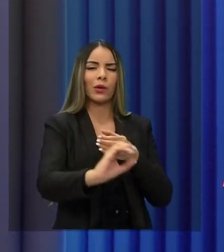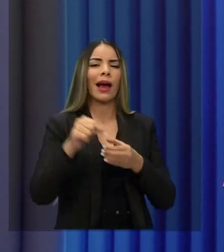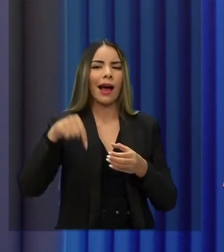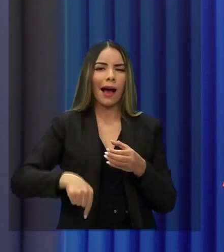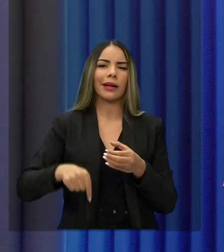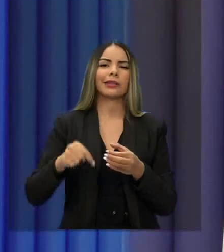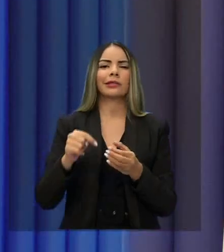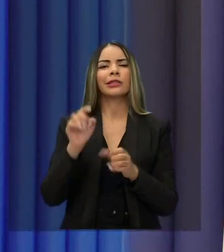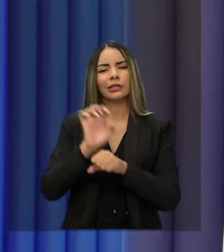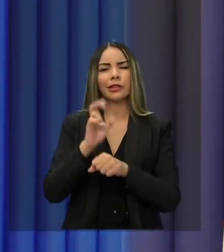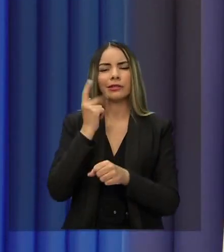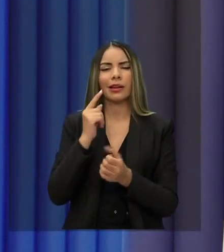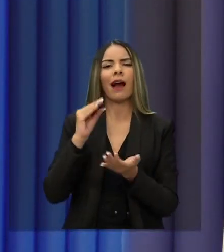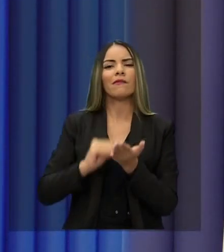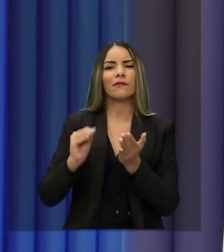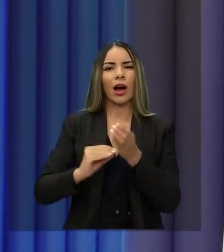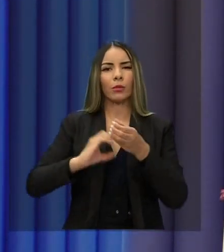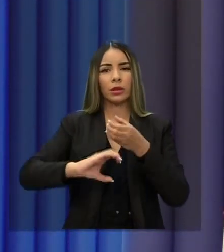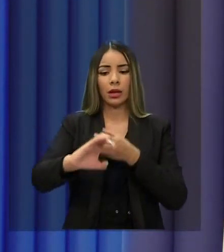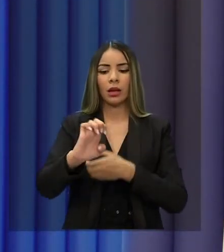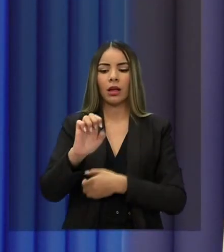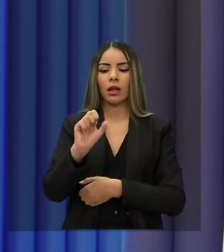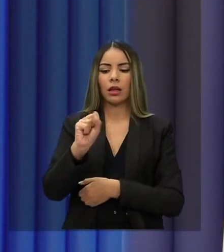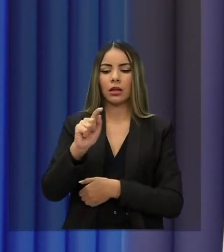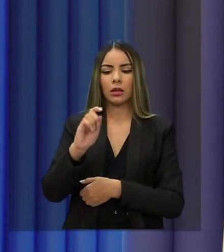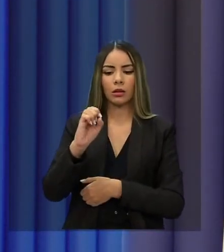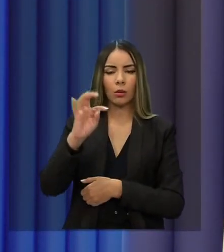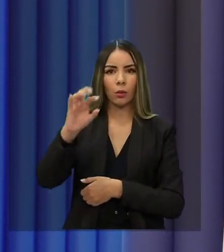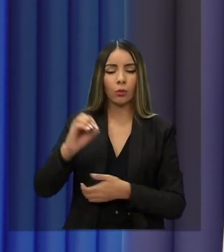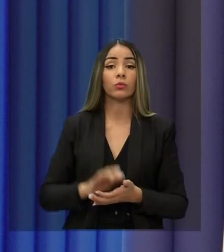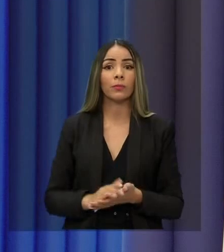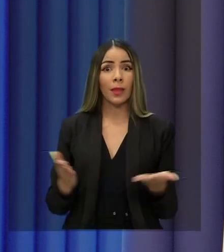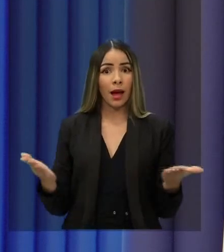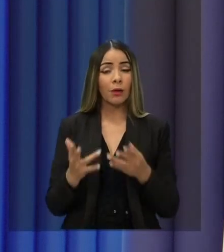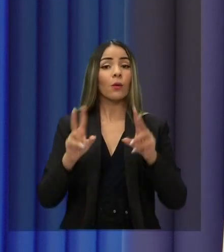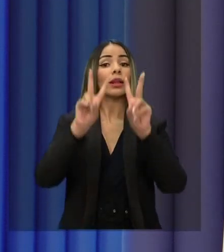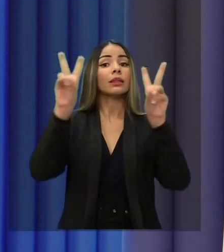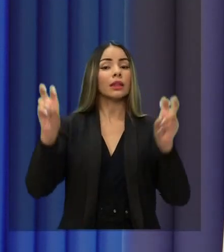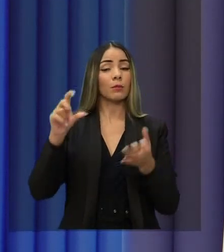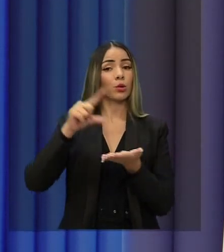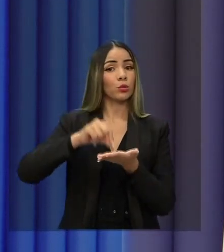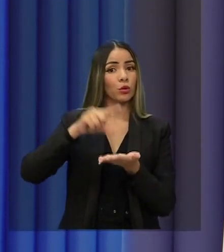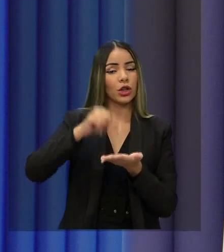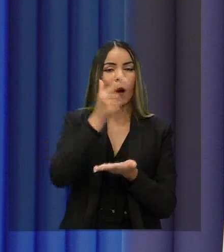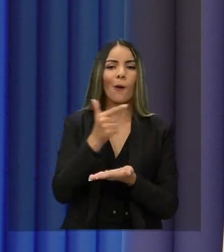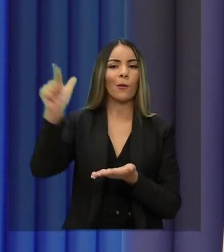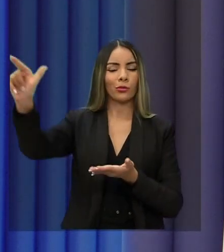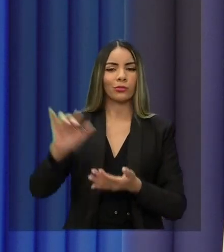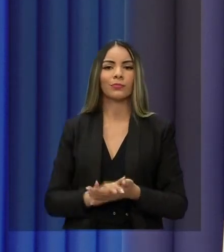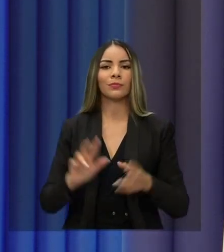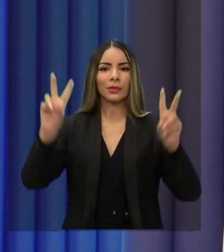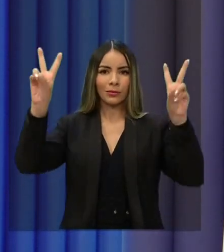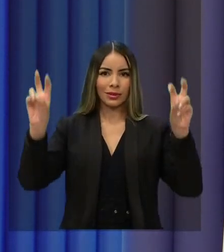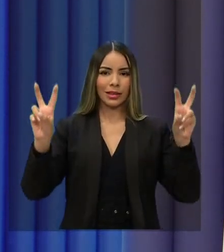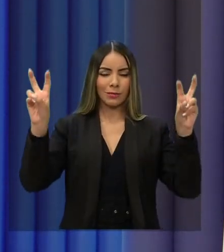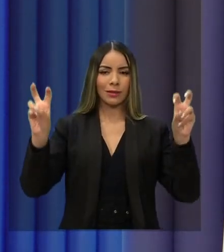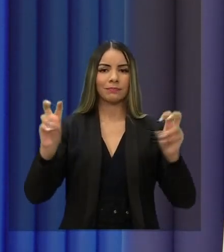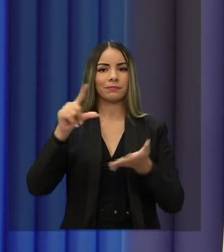todo. Vamos agora ao sorteio de mais um tema nessa rodada. O tema sorteado é...